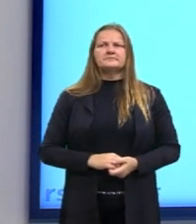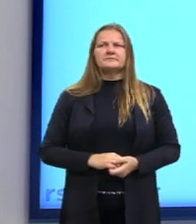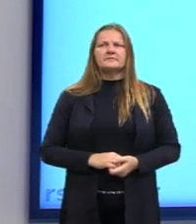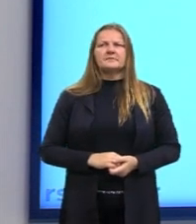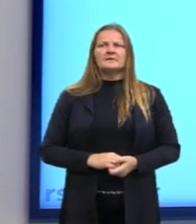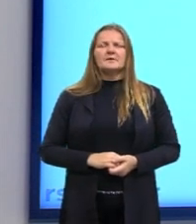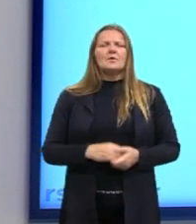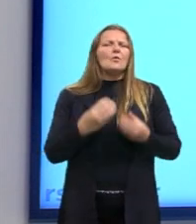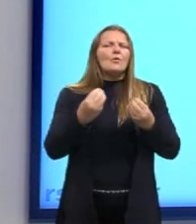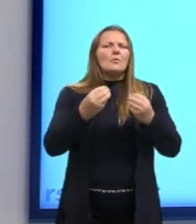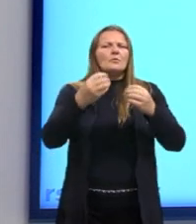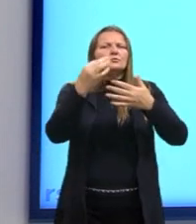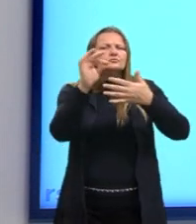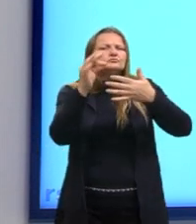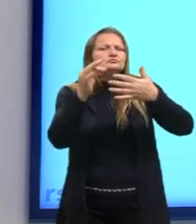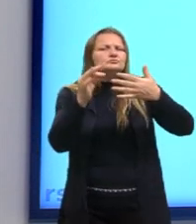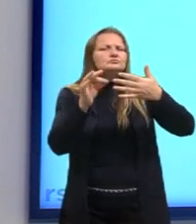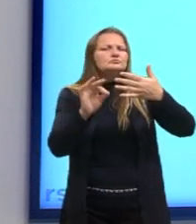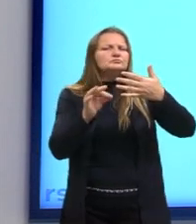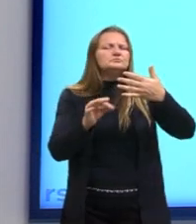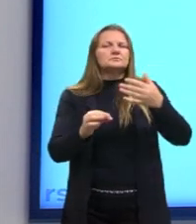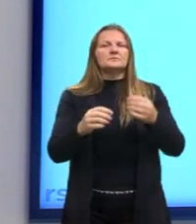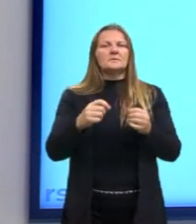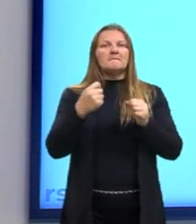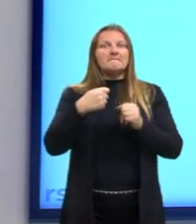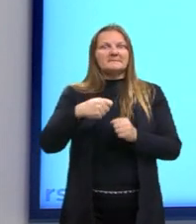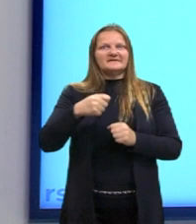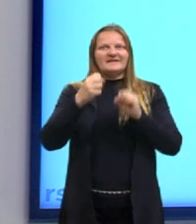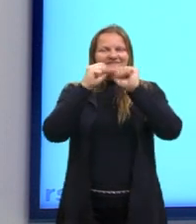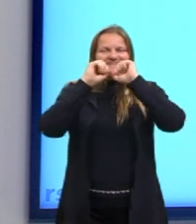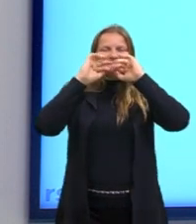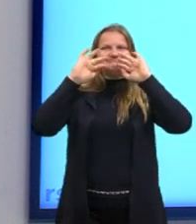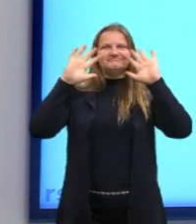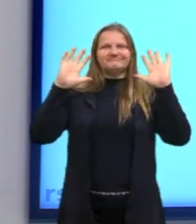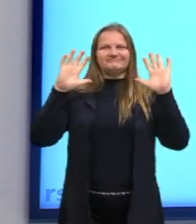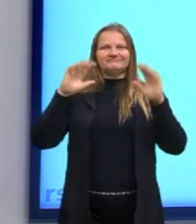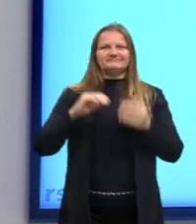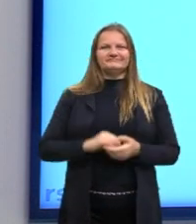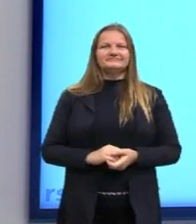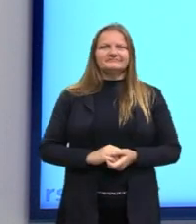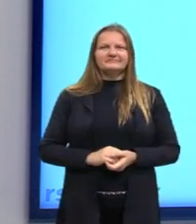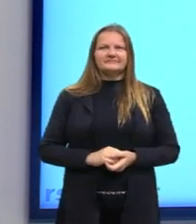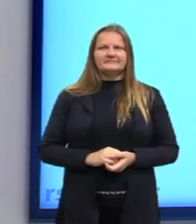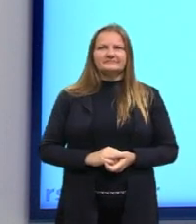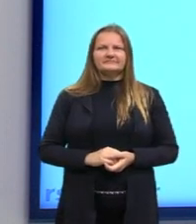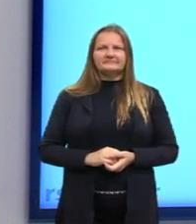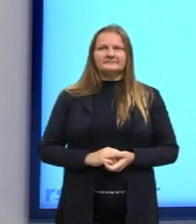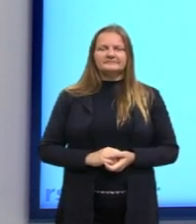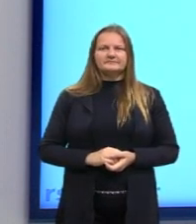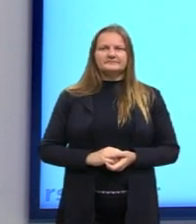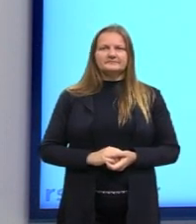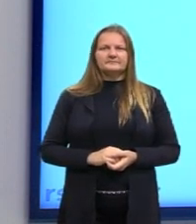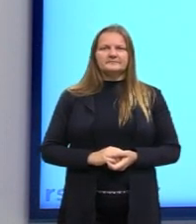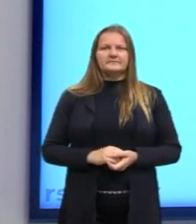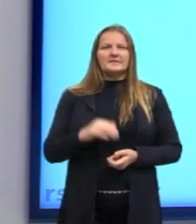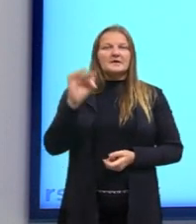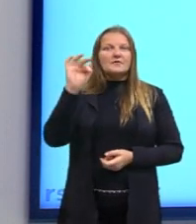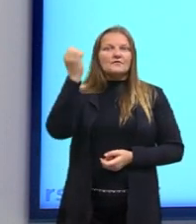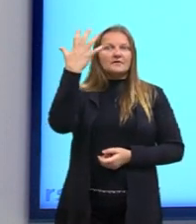a regularidade dos fenômenos e para compreendê-los. Nós já nos referimos sobre isso. A partir de uma quantidade de fenômenos